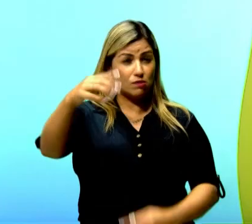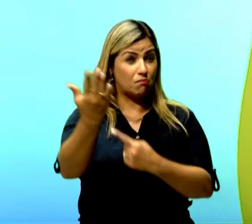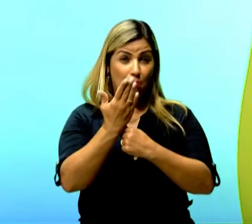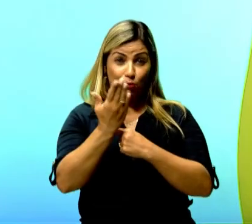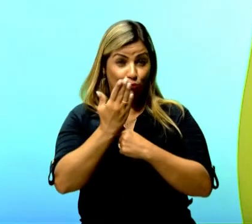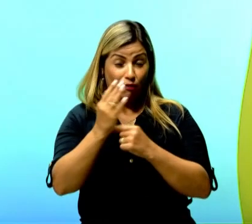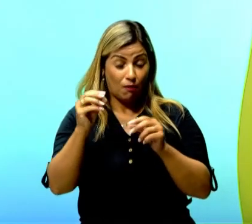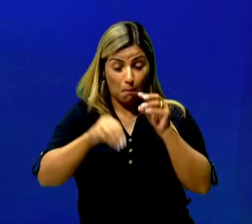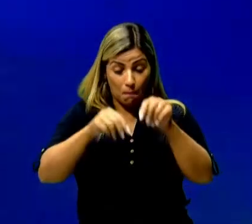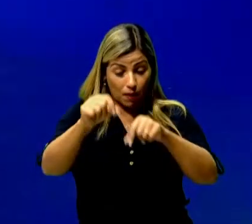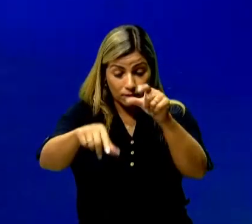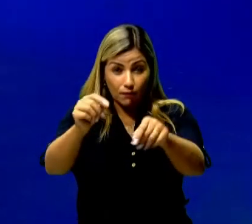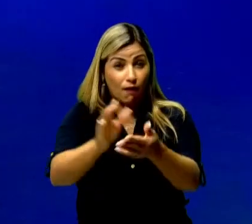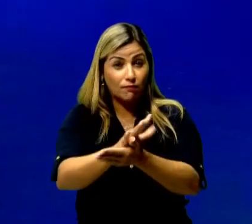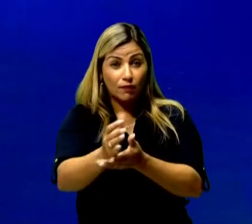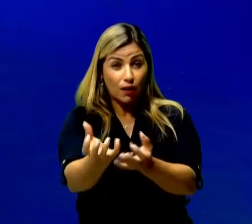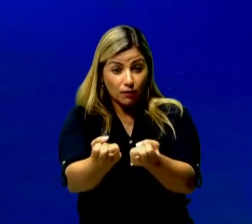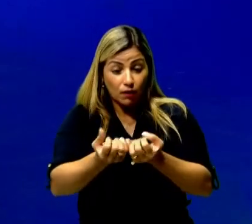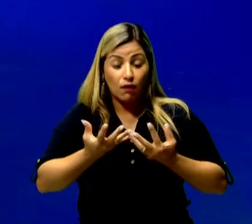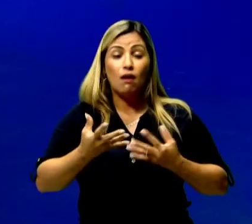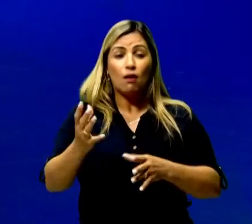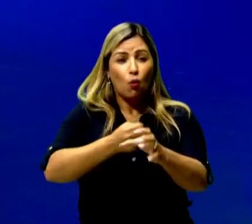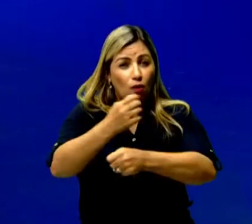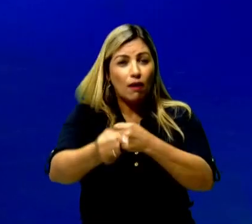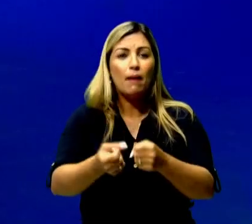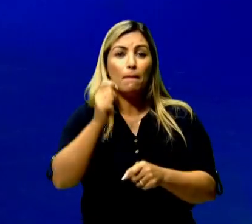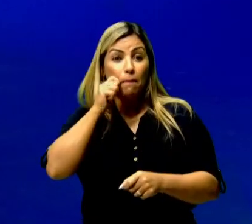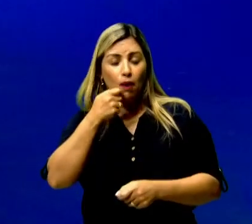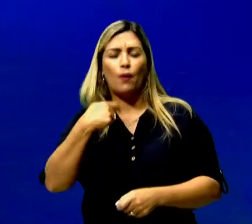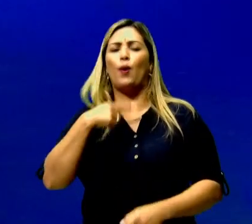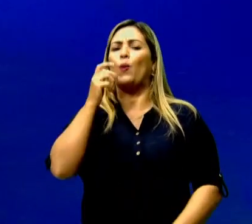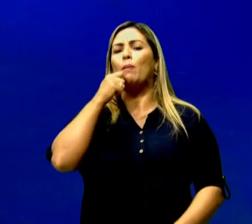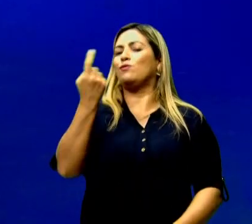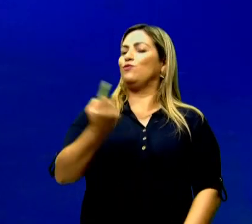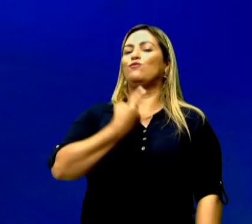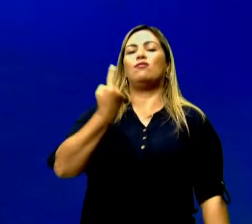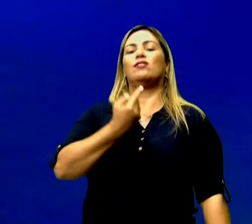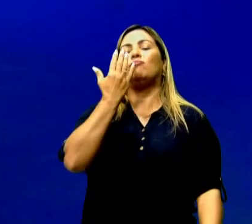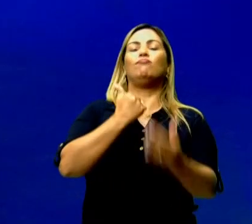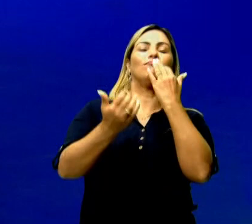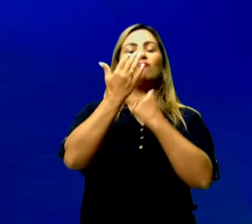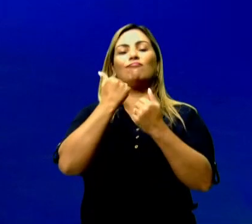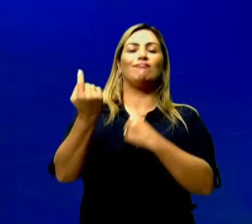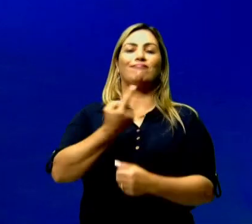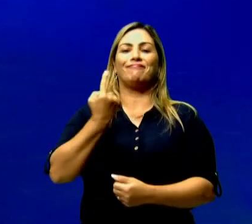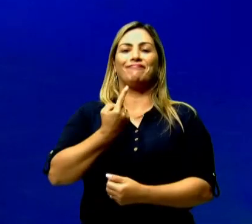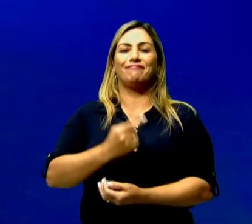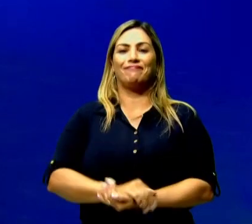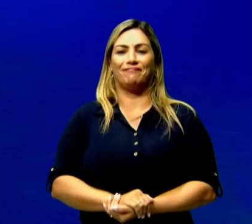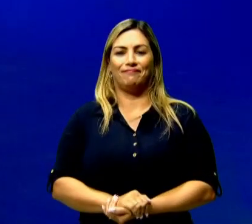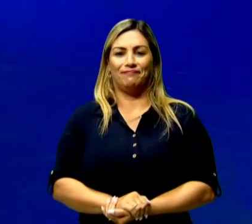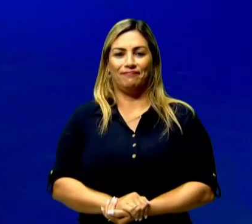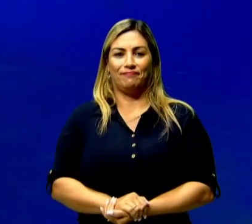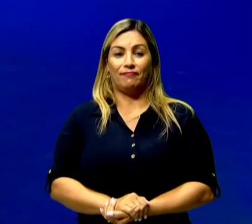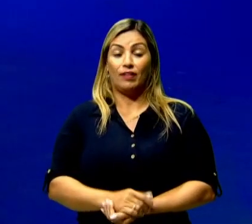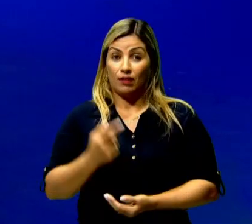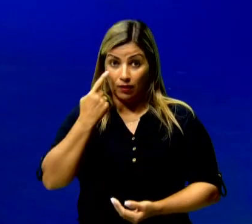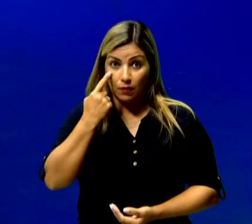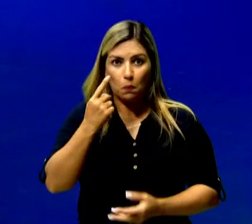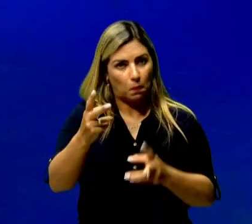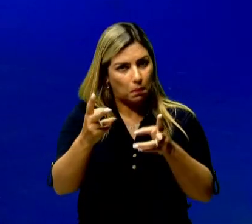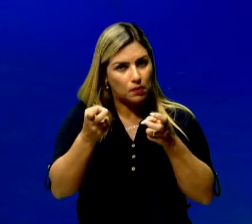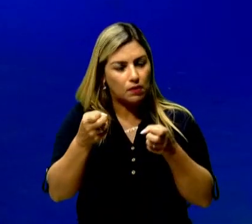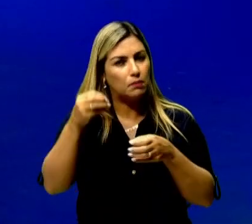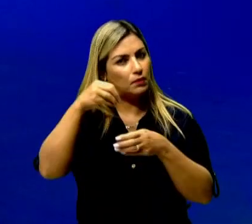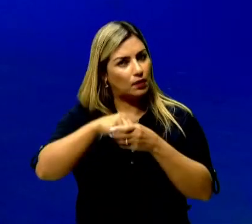a plantar, nem a colher, nem fazer o pão. Então, comerei o pão sozinha. E percebam que dentro do conto